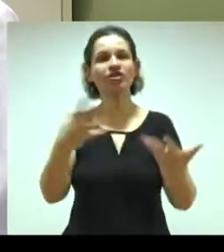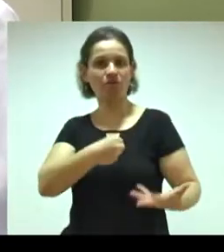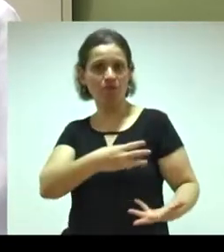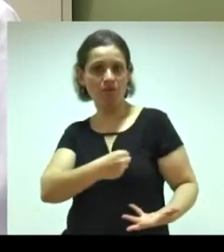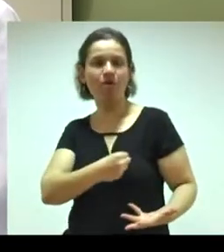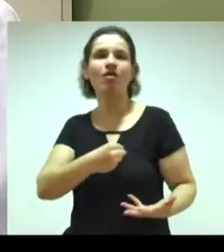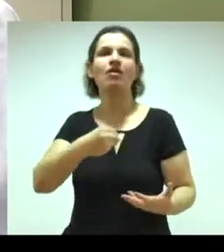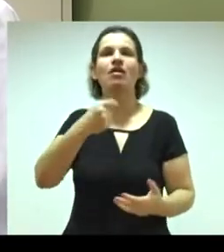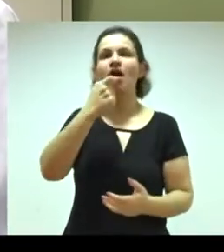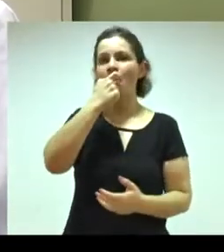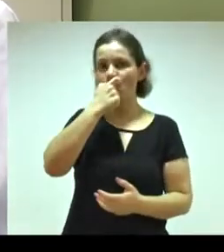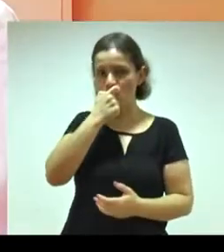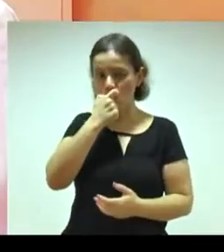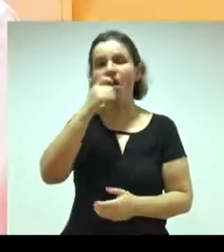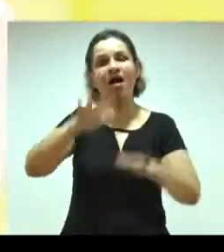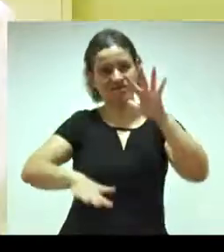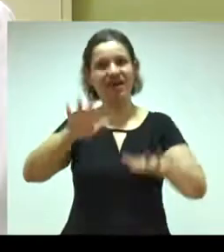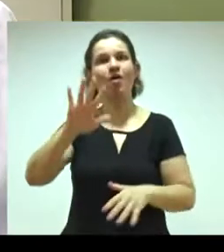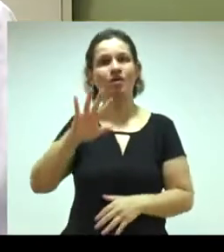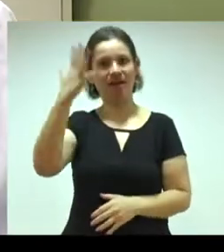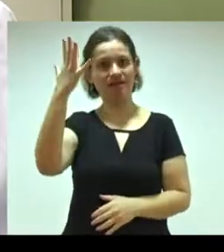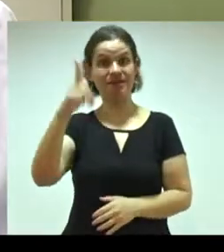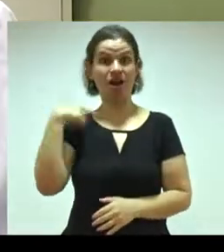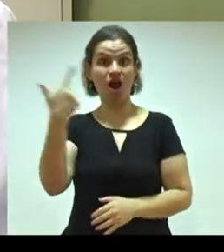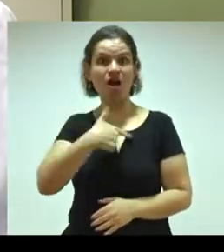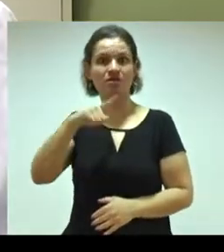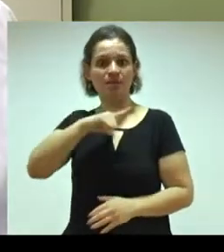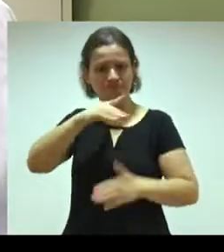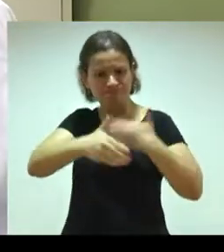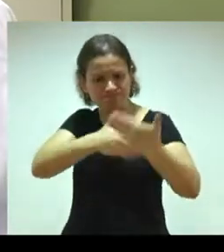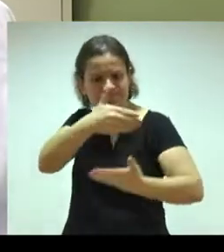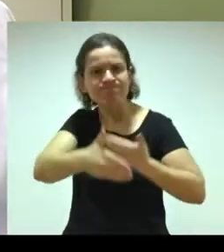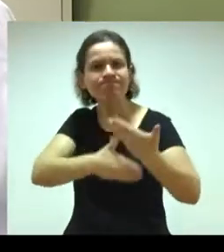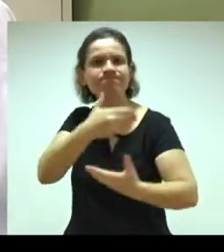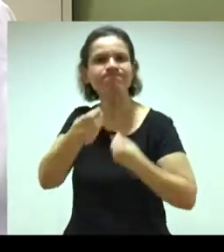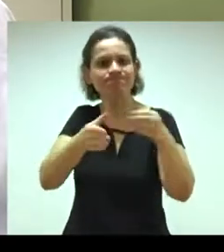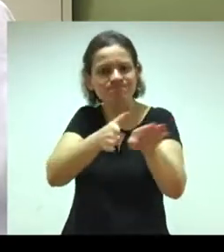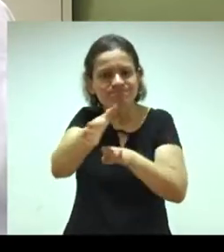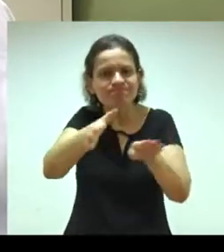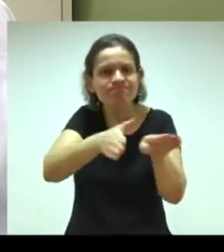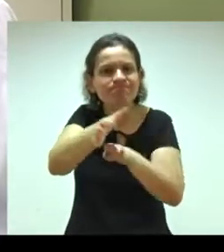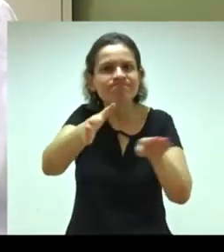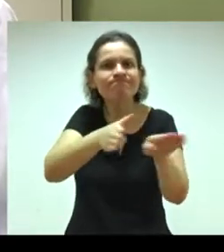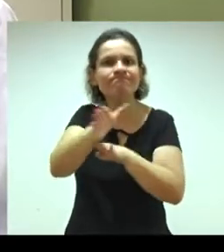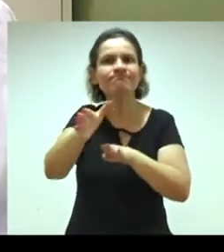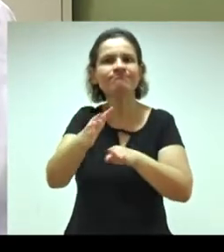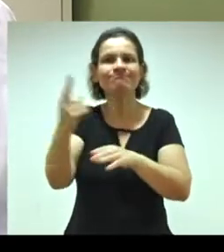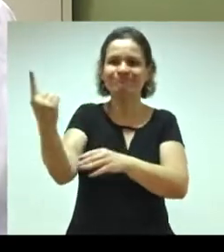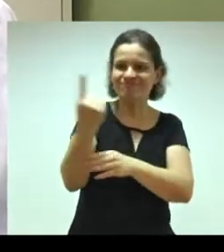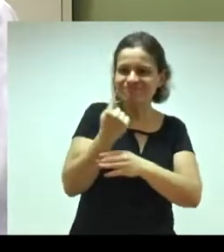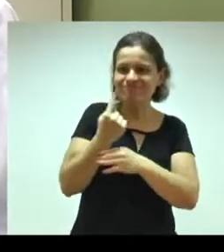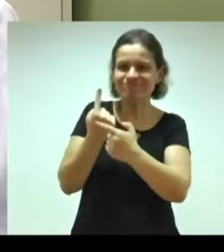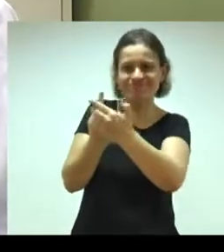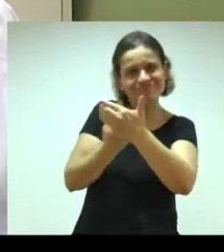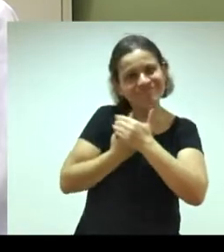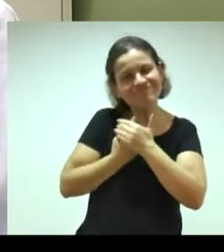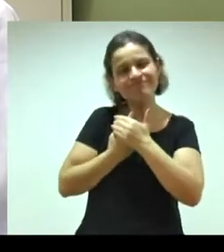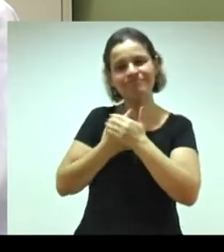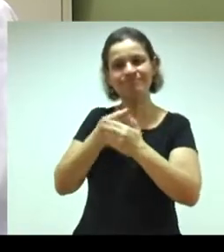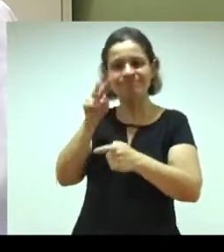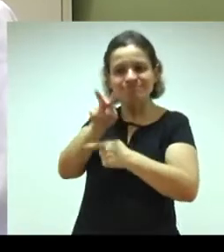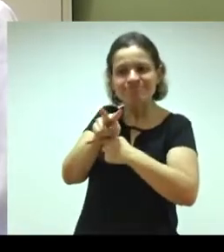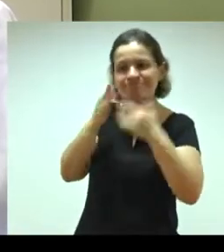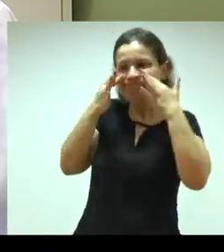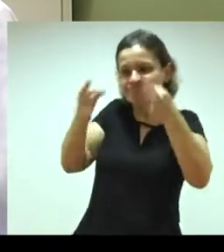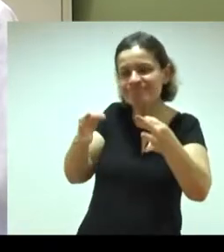chapeta, que acontecem. Nós fazemos todo esse processo de orientação, de acolhimento, de escuta,